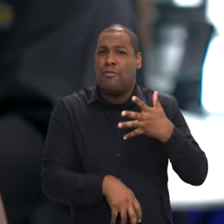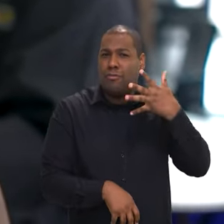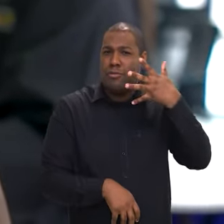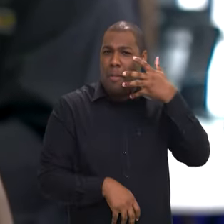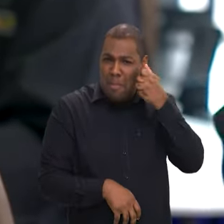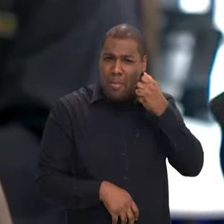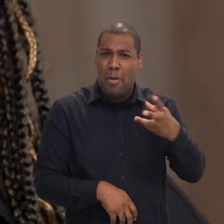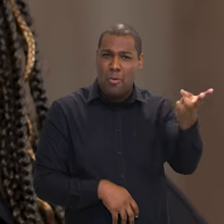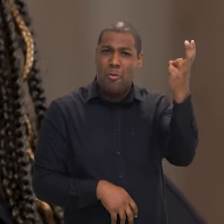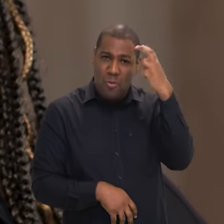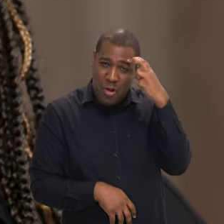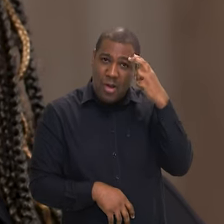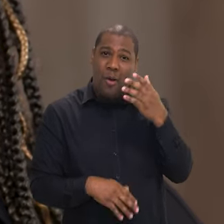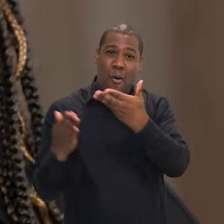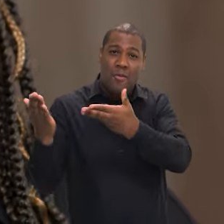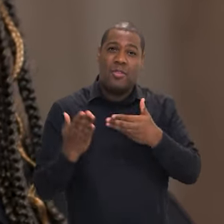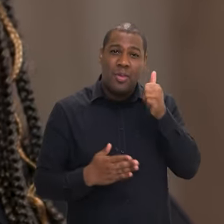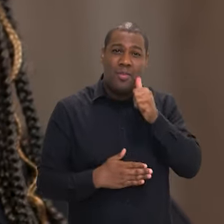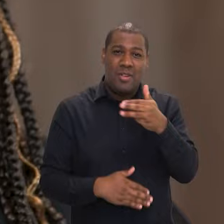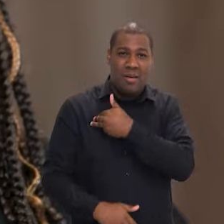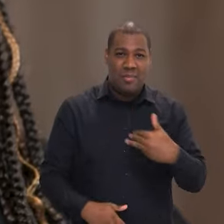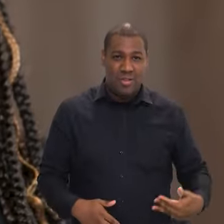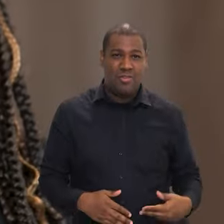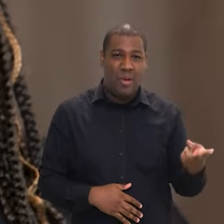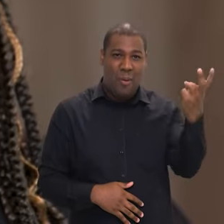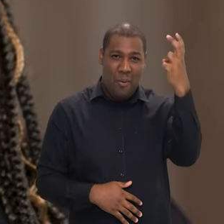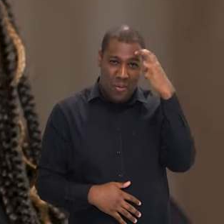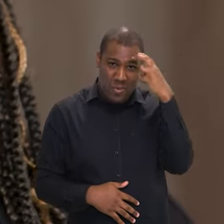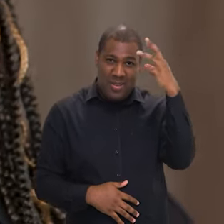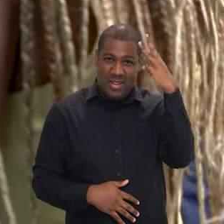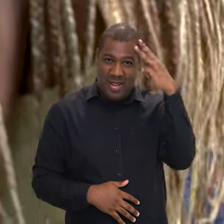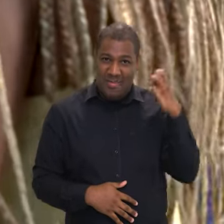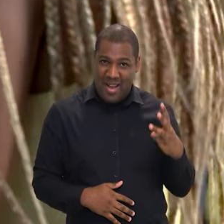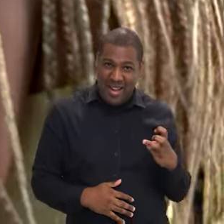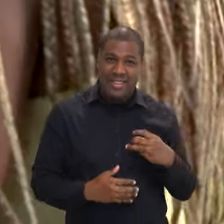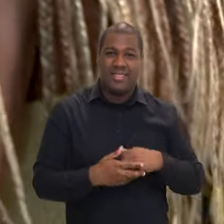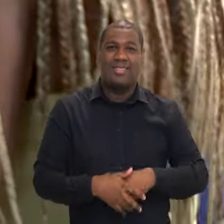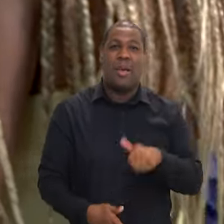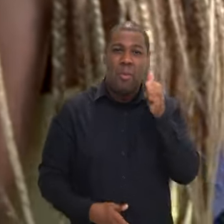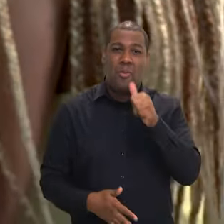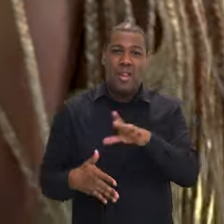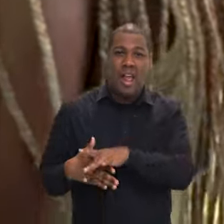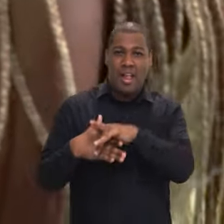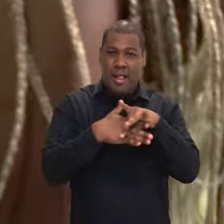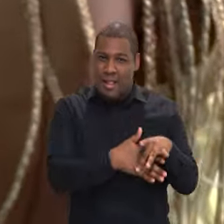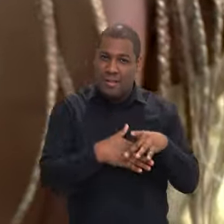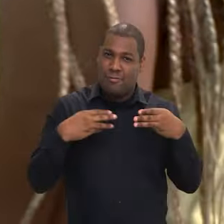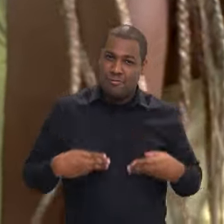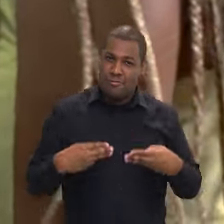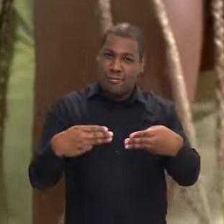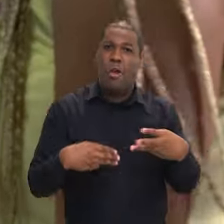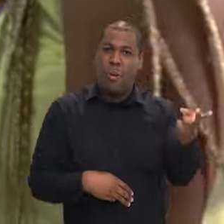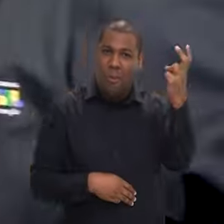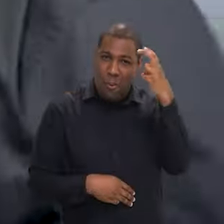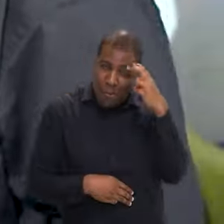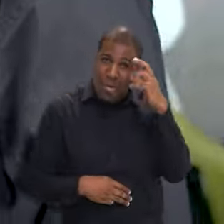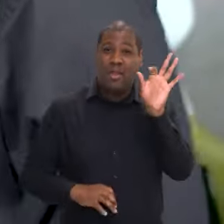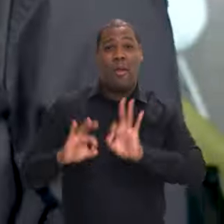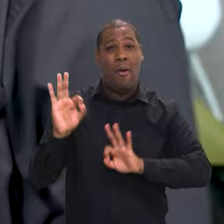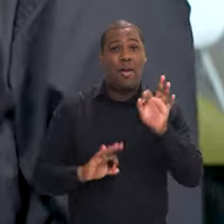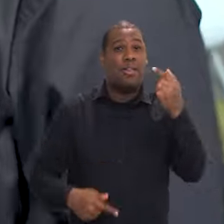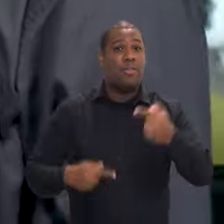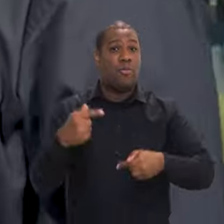patrimônio cultural brasileiro, a ministra da Cultura, Margarete Menezes. Sob a sua liderança, o Ministério da Cultura tem